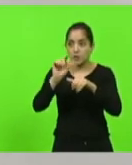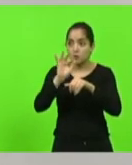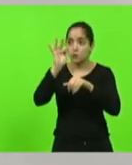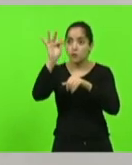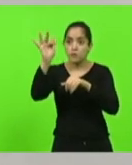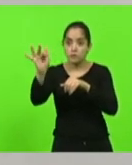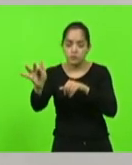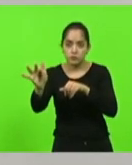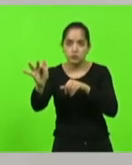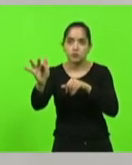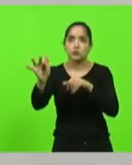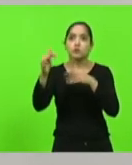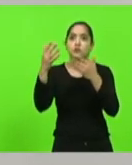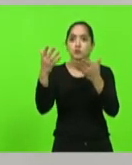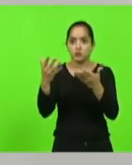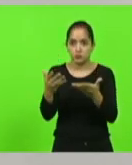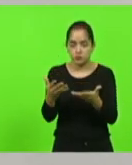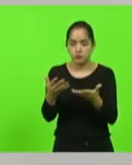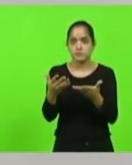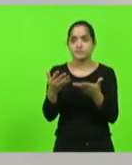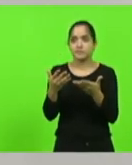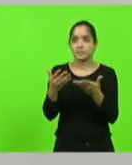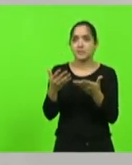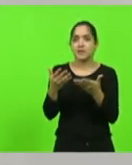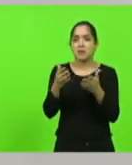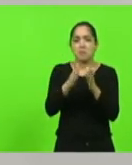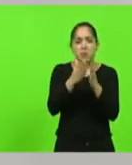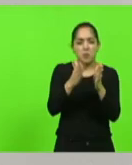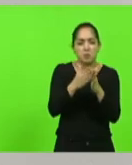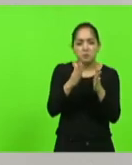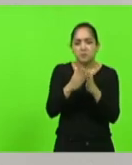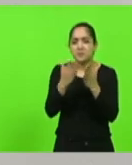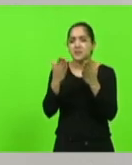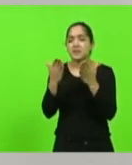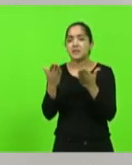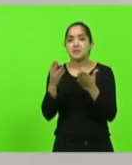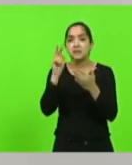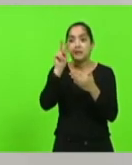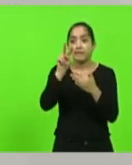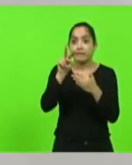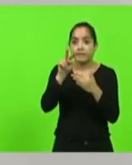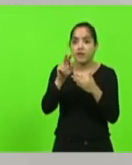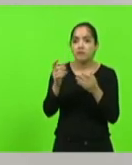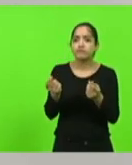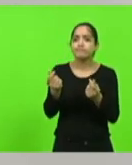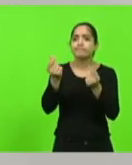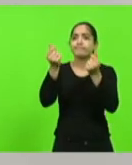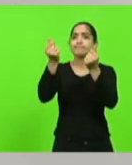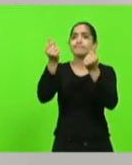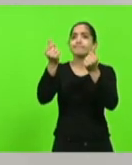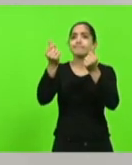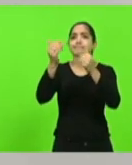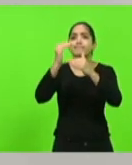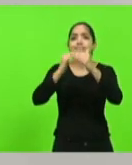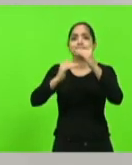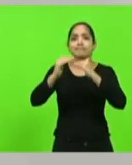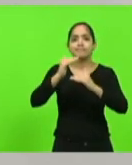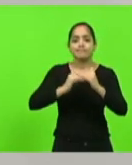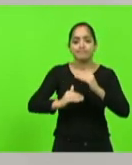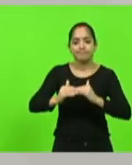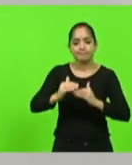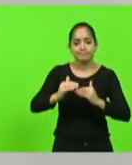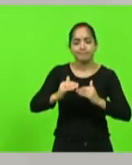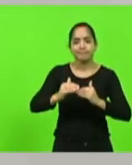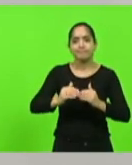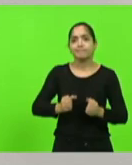previsível, de sair daquela pobreza corrigível e chegar na riqueza alcançável, nós desperdiçamos uma